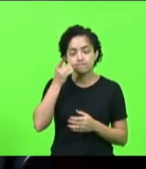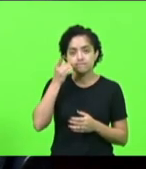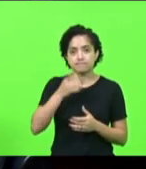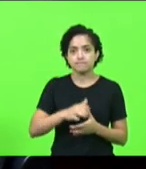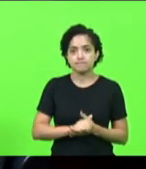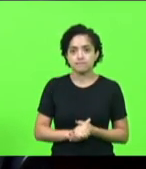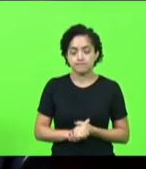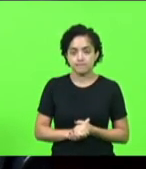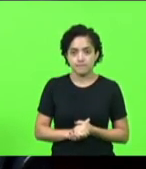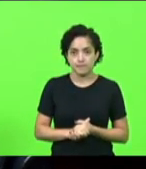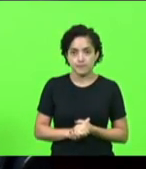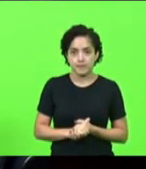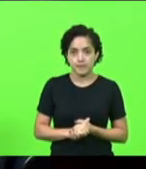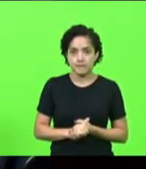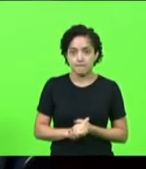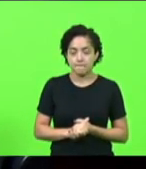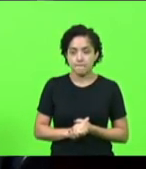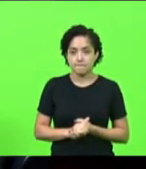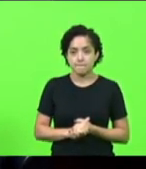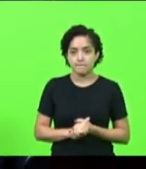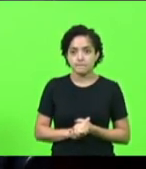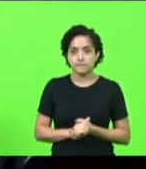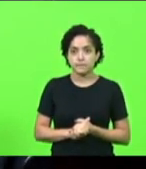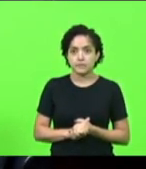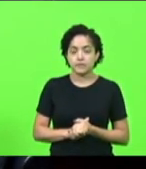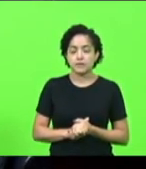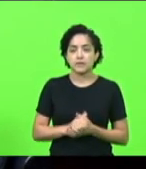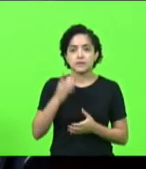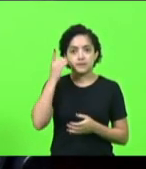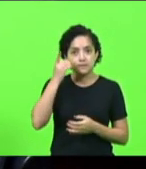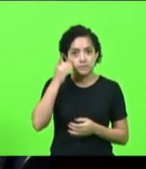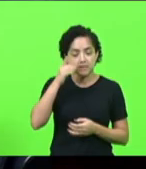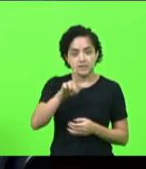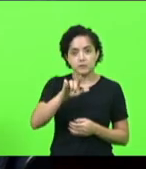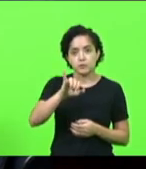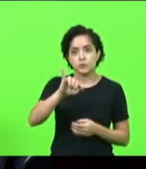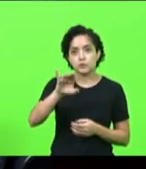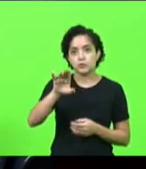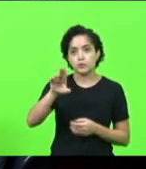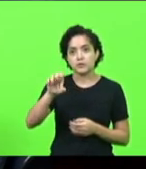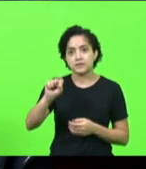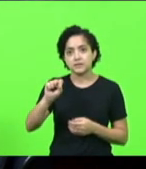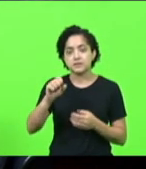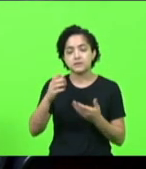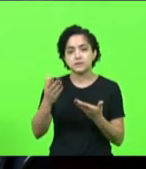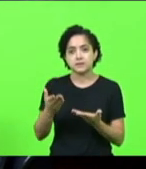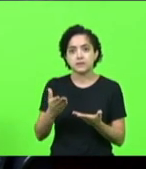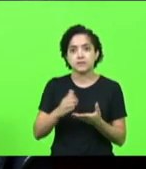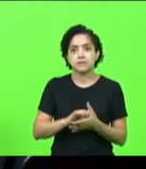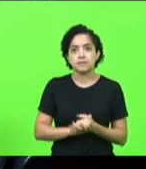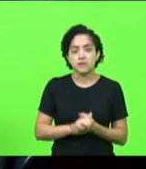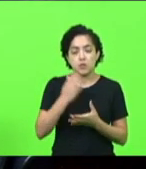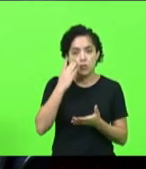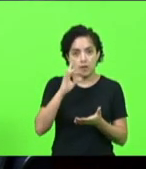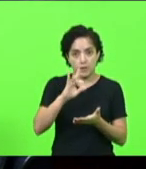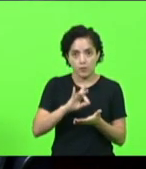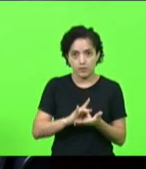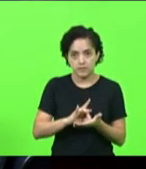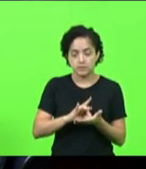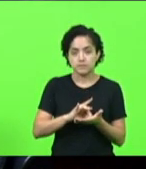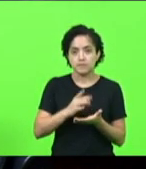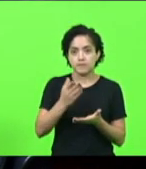conhecido e amigo Luiz Carlos Floriani nosso reconhecimento pela